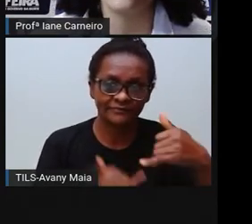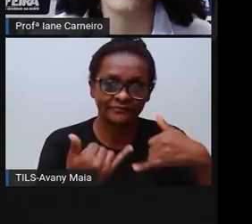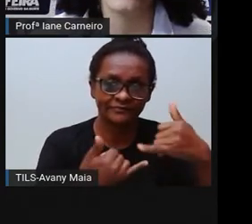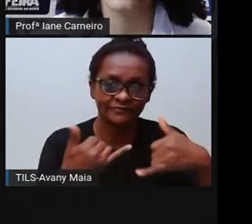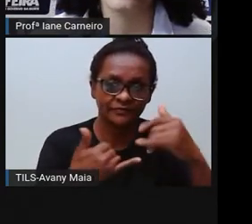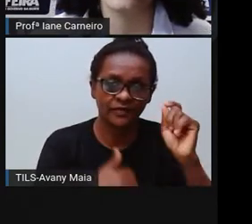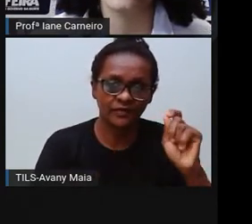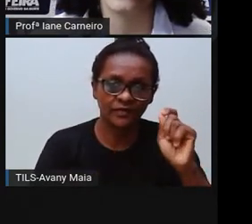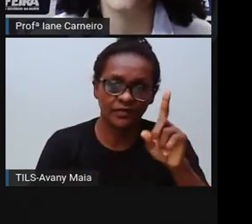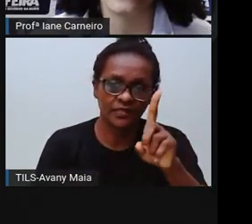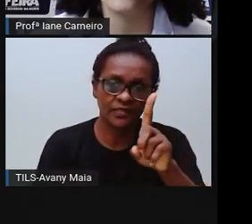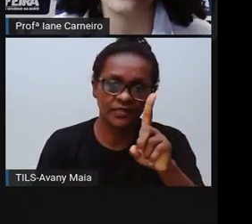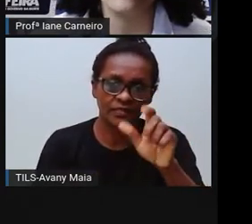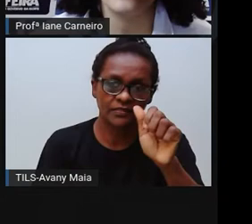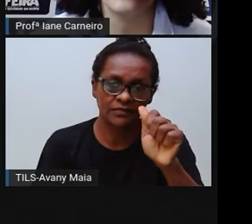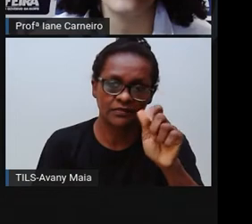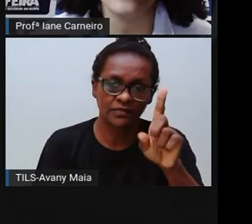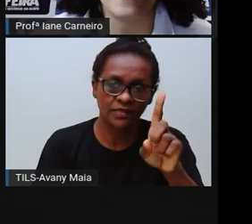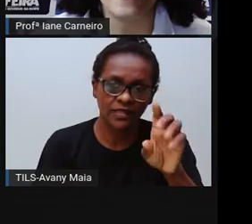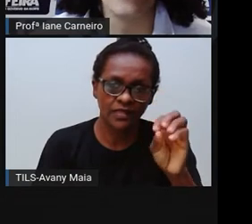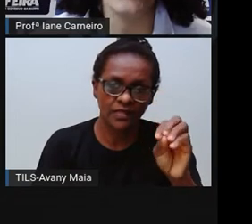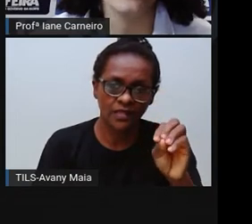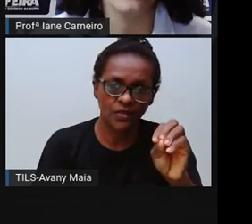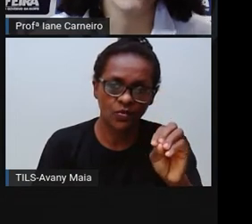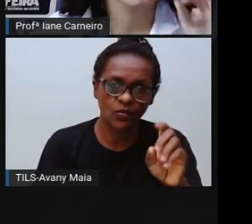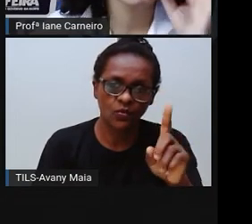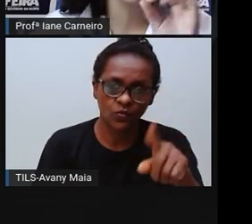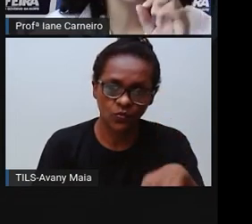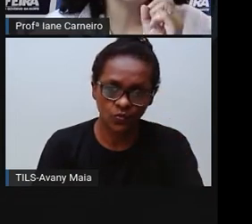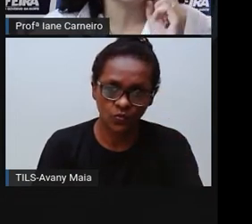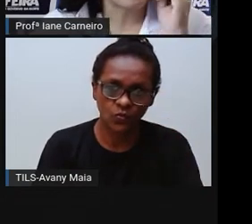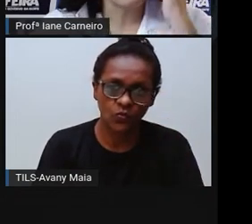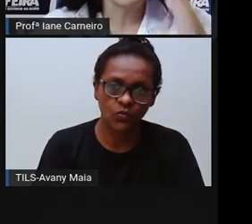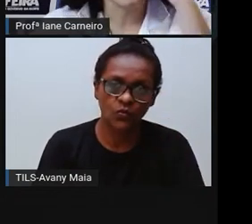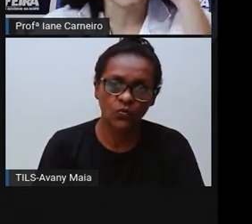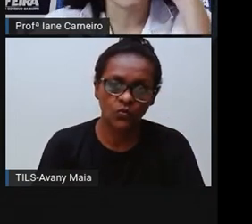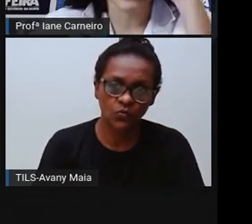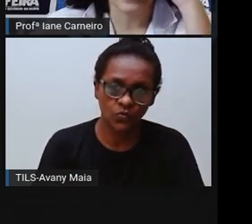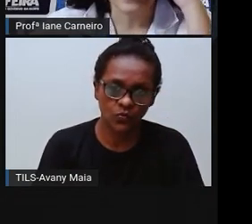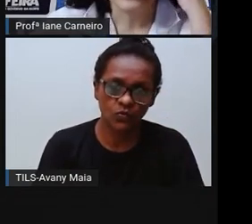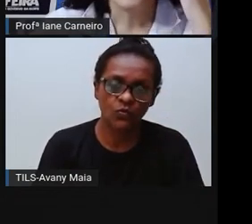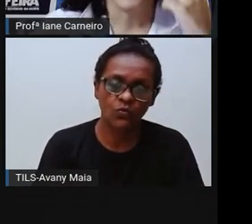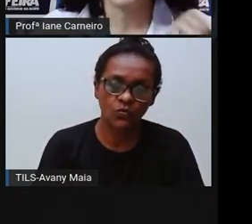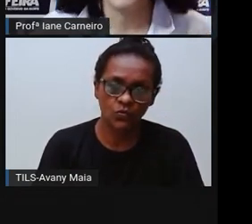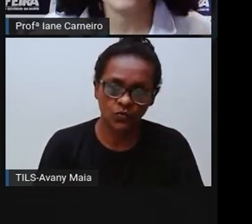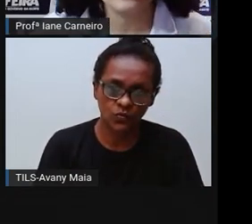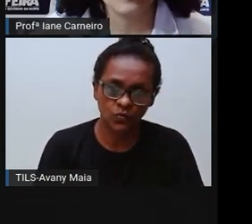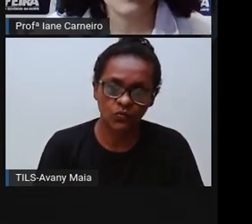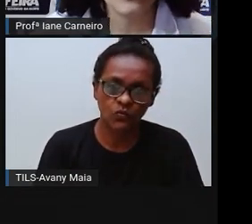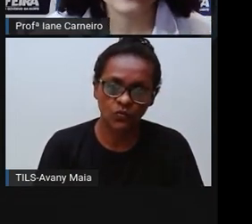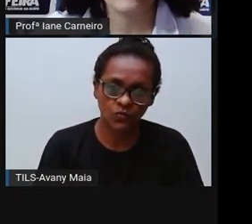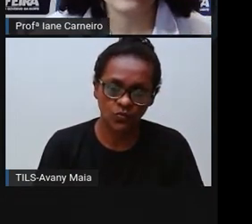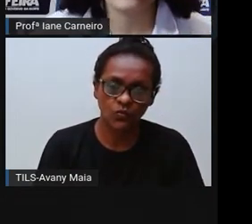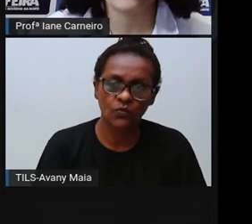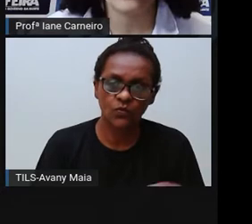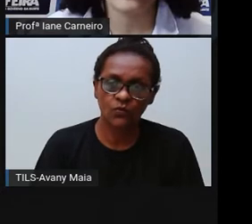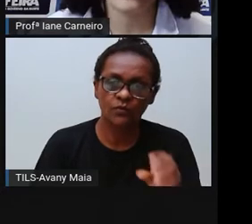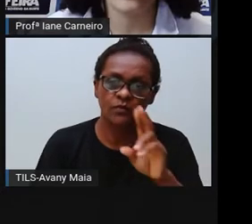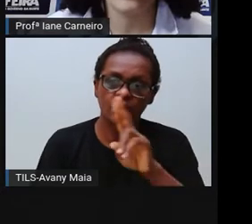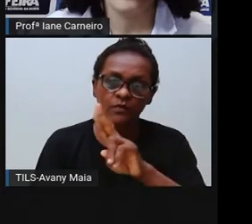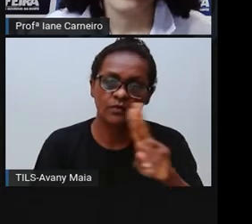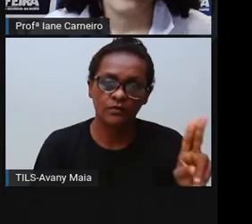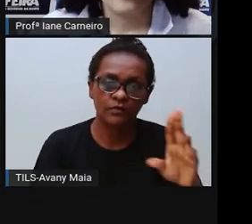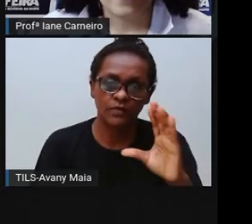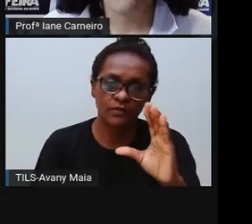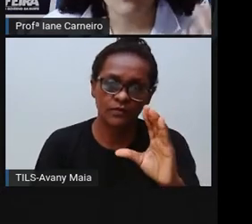sabe como é o nome desse brinquedo? Fala aí pra mim. É o Cubo Mágico, né? E ele tem esse nome porque, tá vendo essas cores,